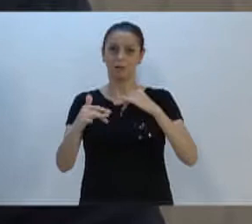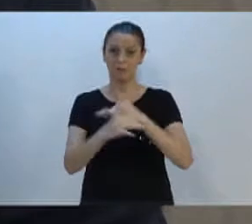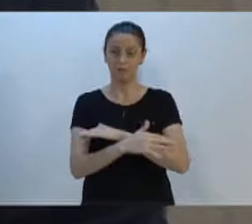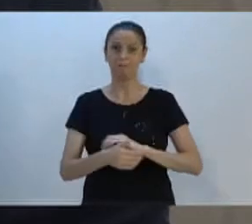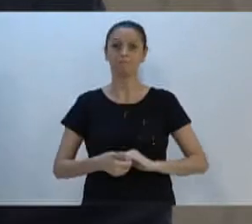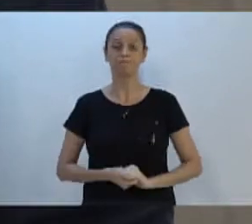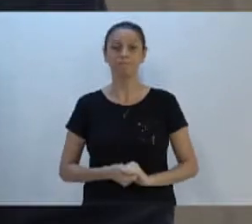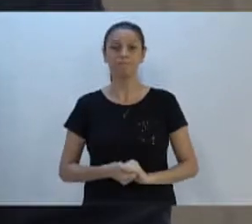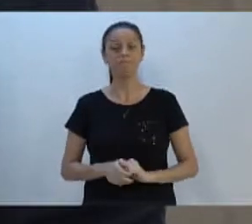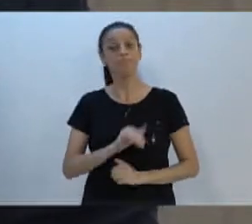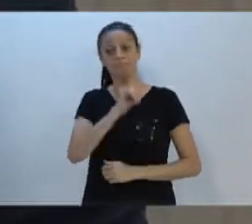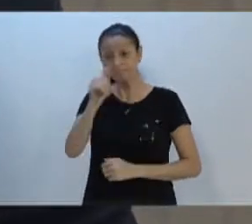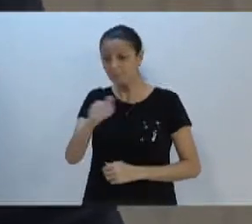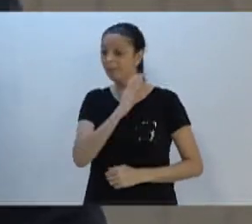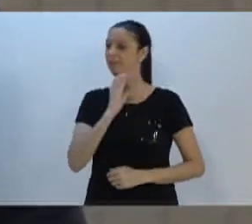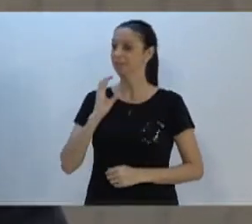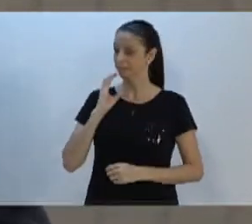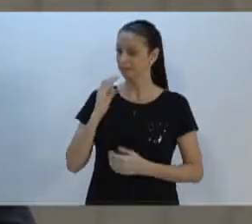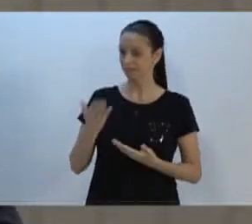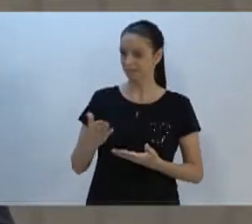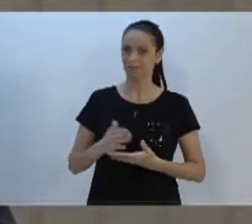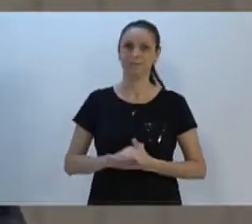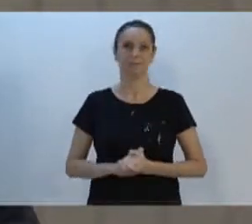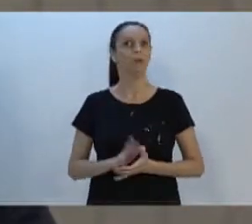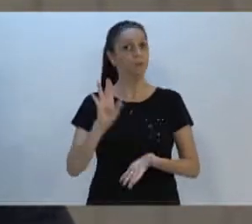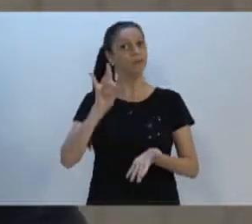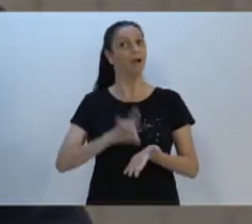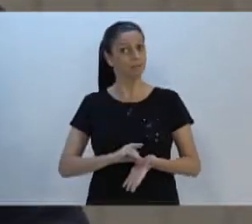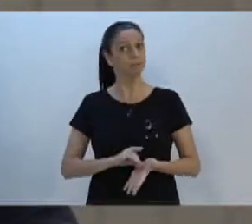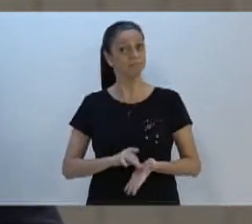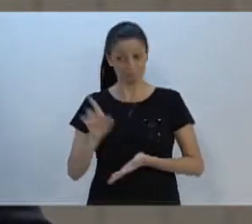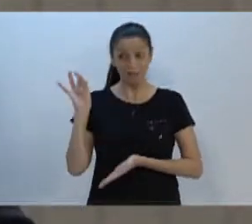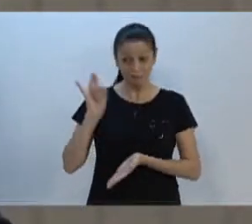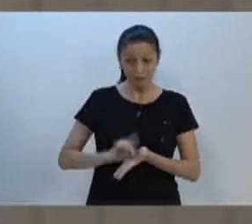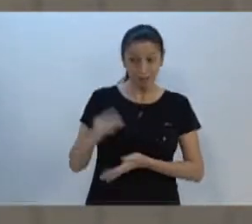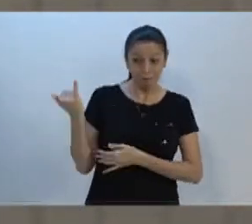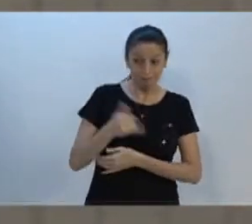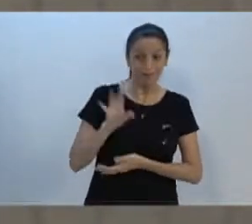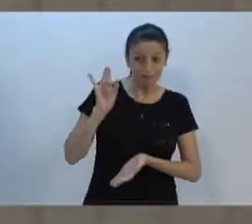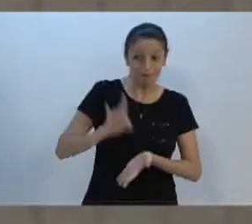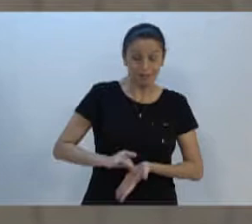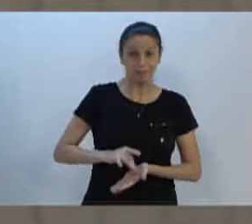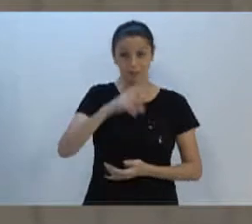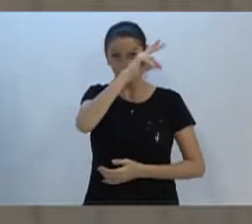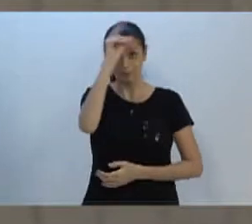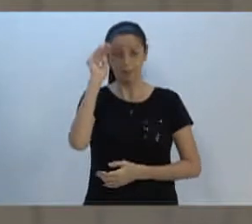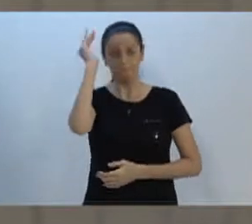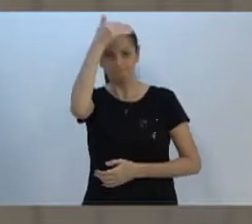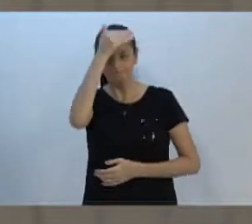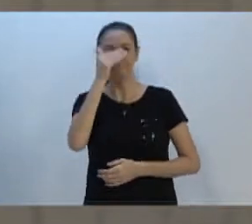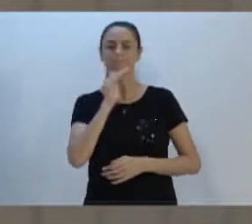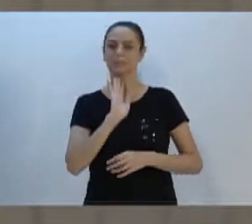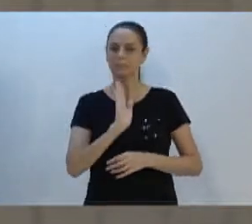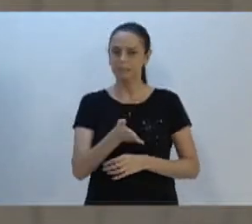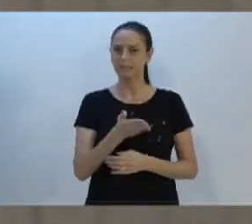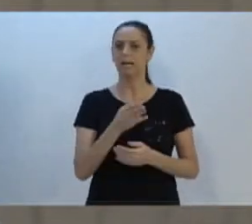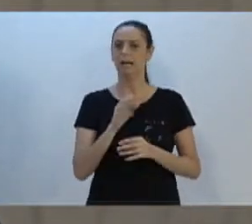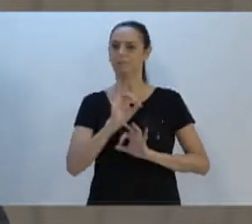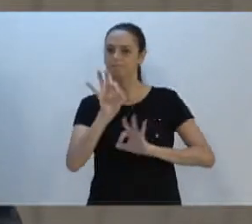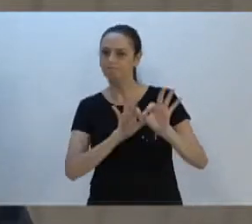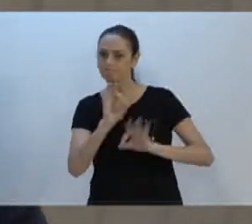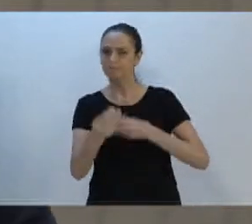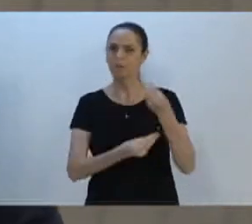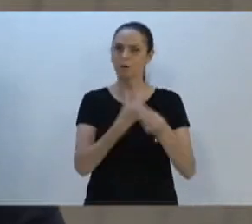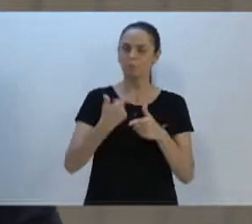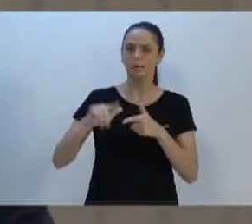Dizer, vereador César, que é real, é verdade, nosso prefeito está trabalhando incansavelmente para buscar